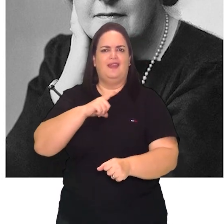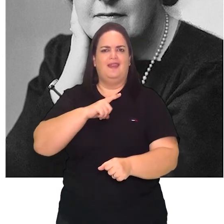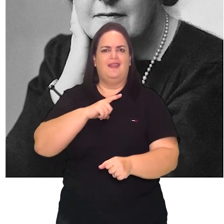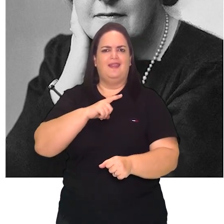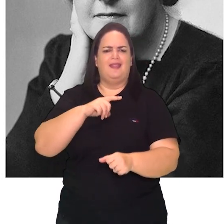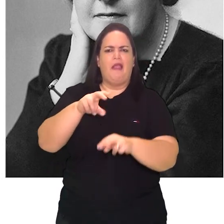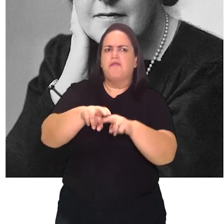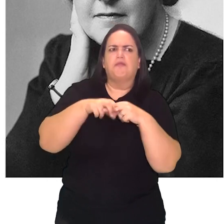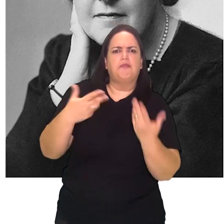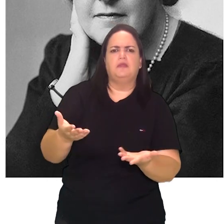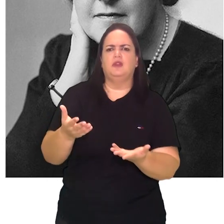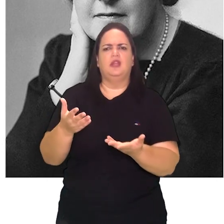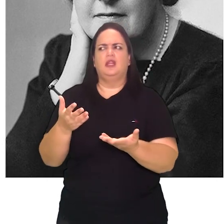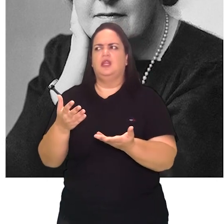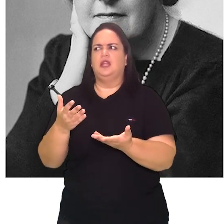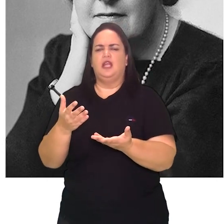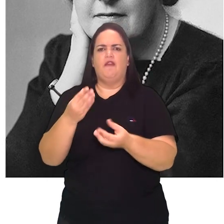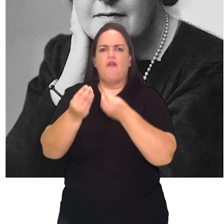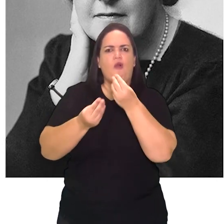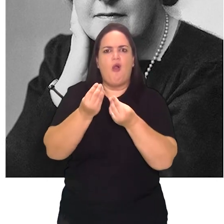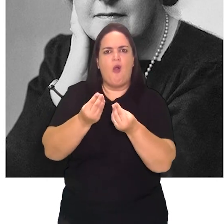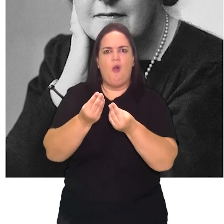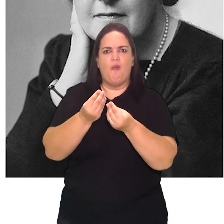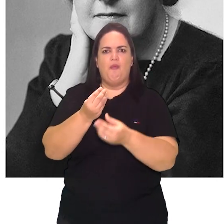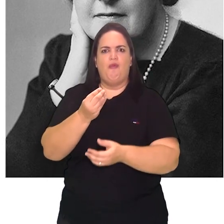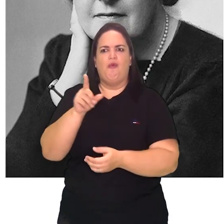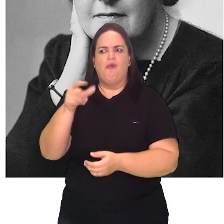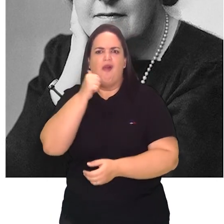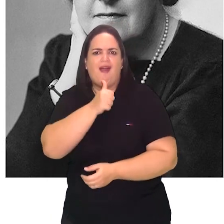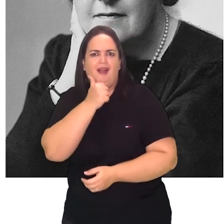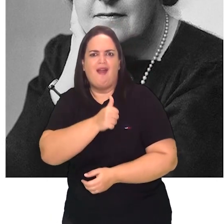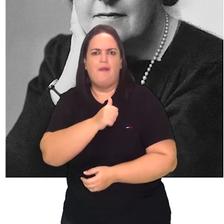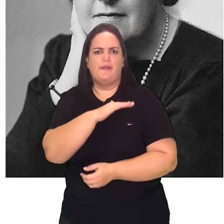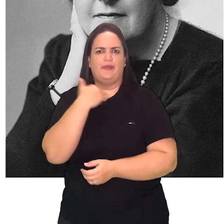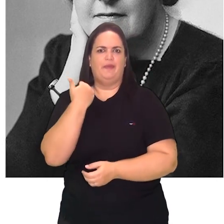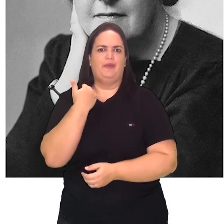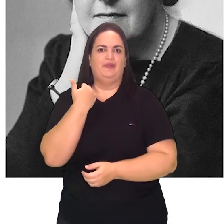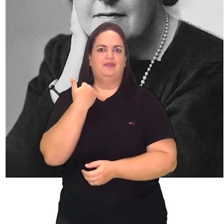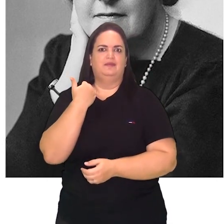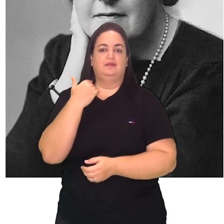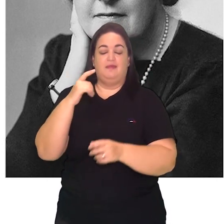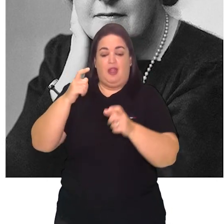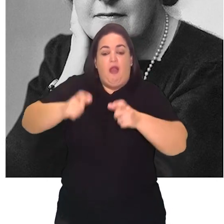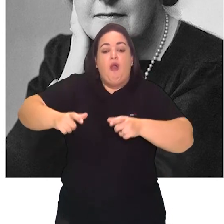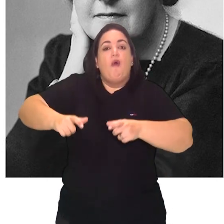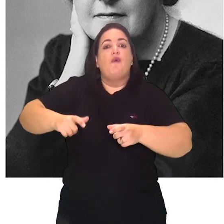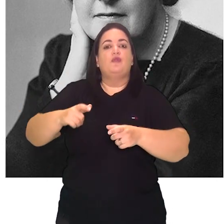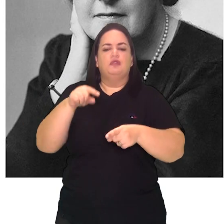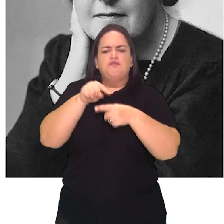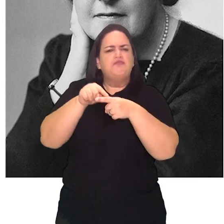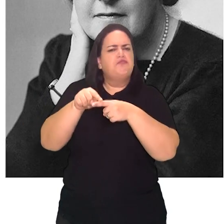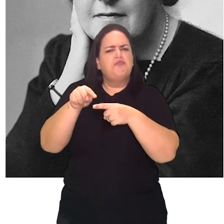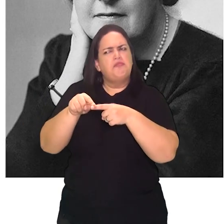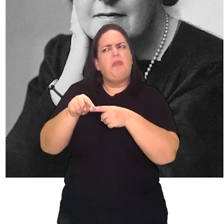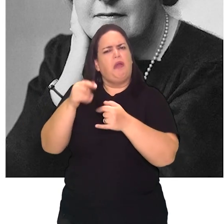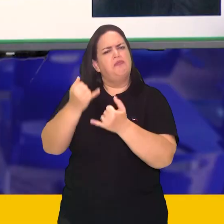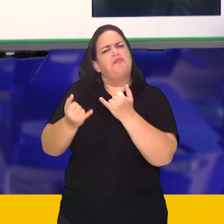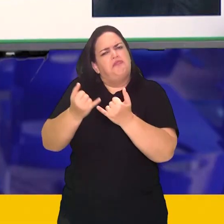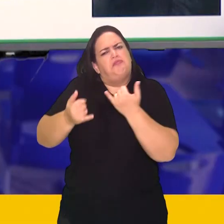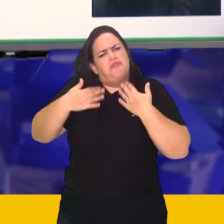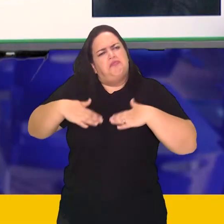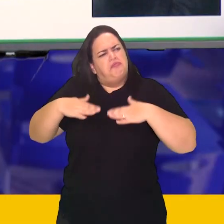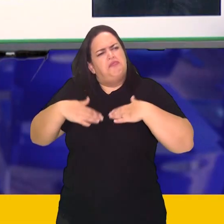o título do conto, é uma morte que acontece num bairro aparentemente tranquilo. E, gente,